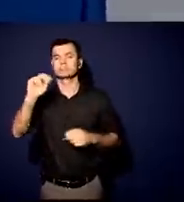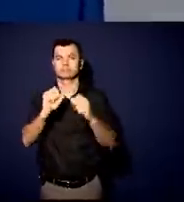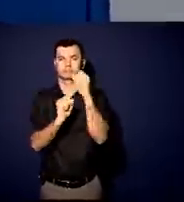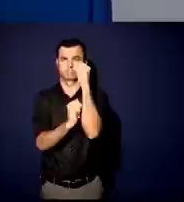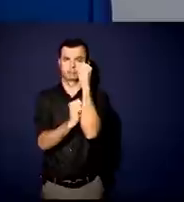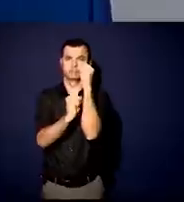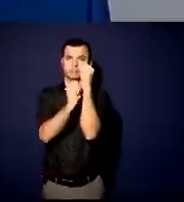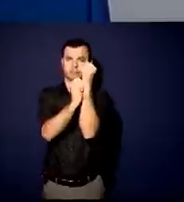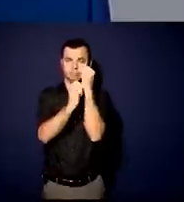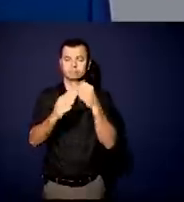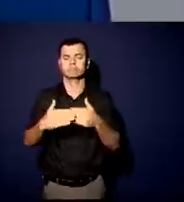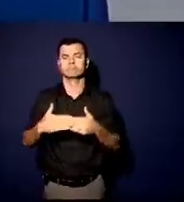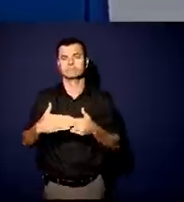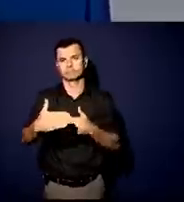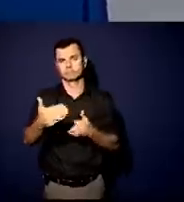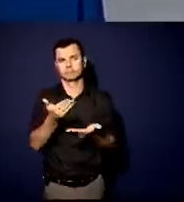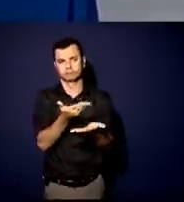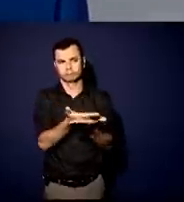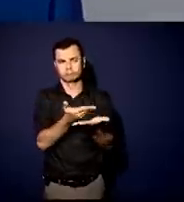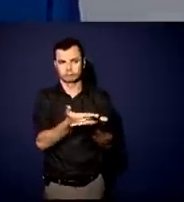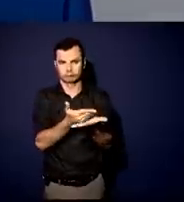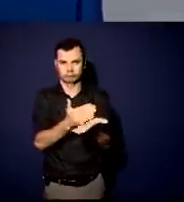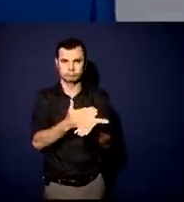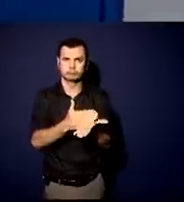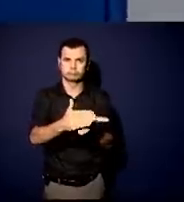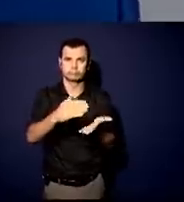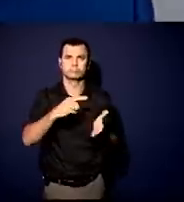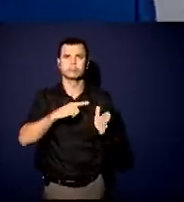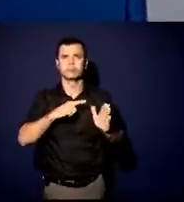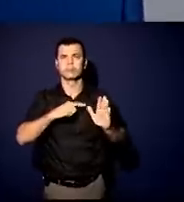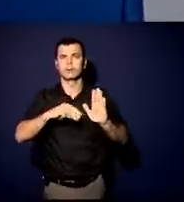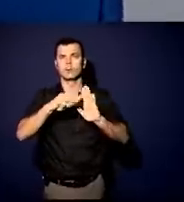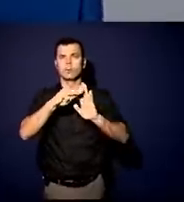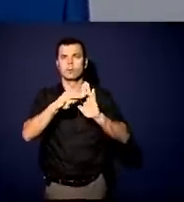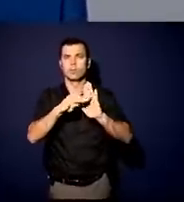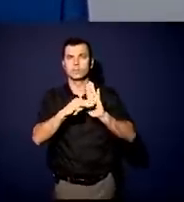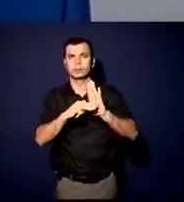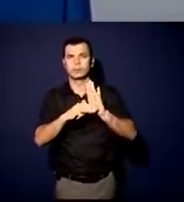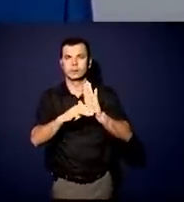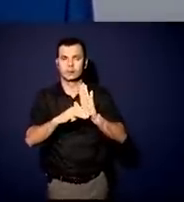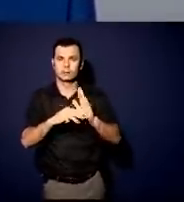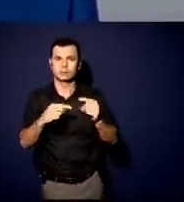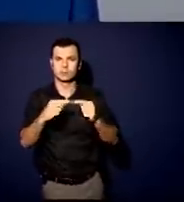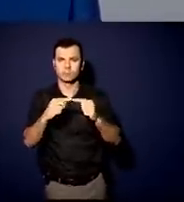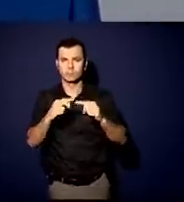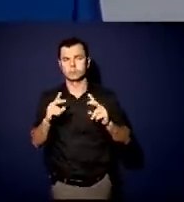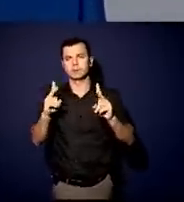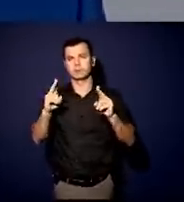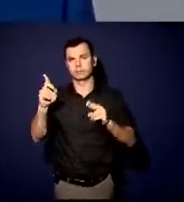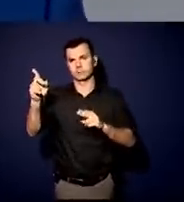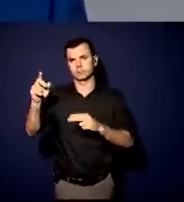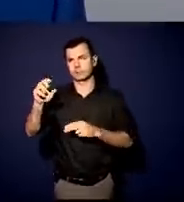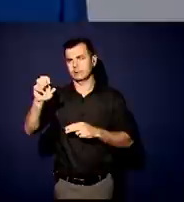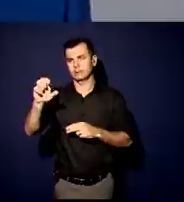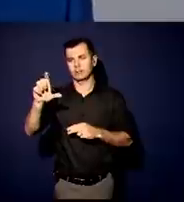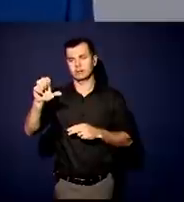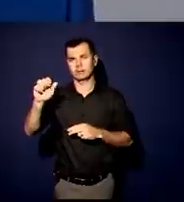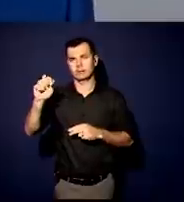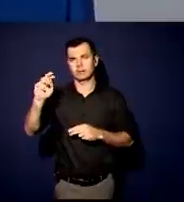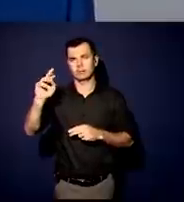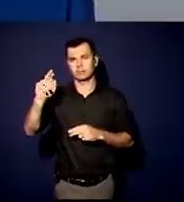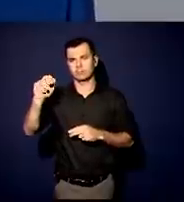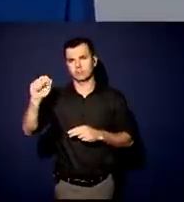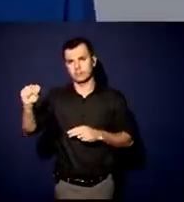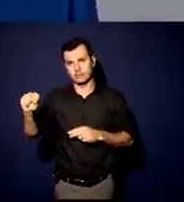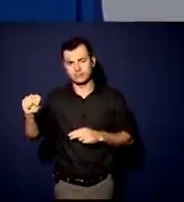os estudos imediatamente, acredito no modelo que vai ser parecido com o modelo da Eletrobras, onde a gente vai fazer uma operação de